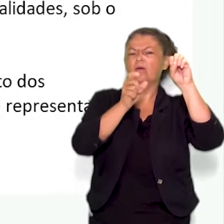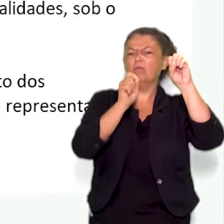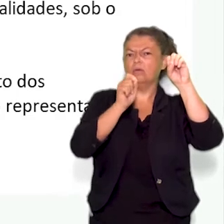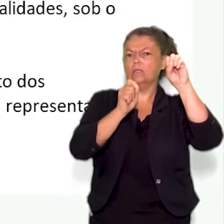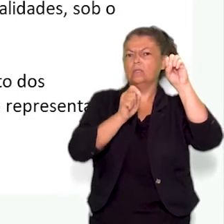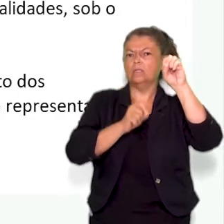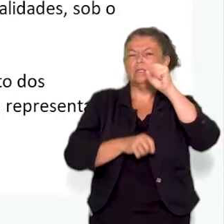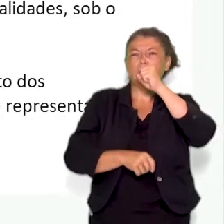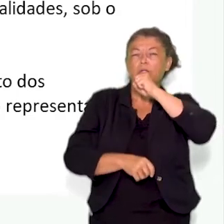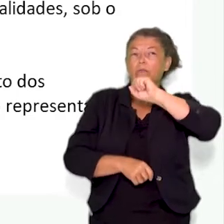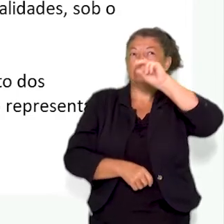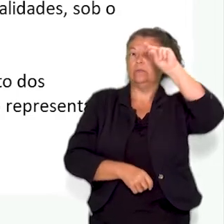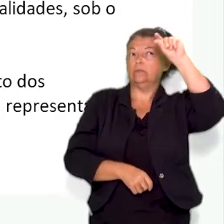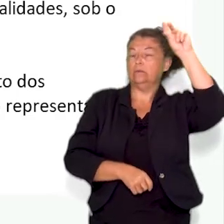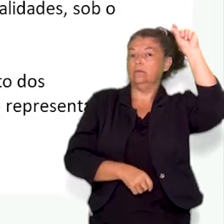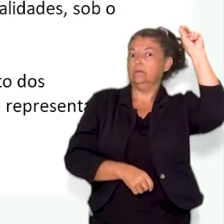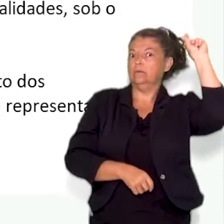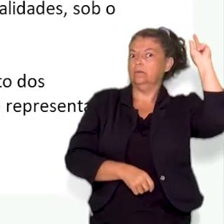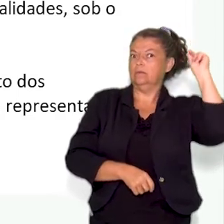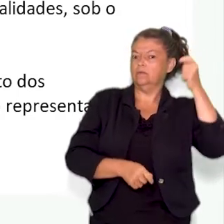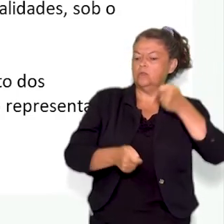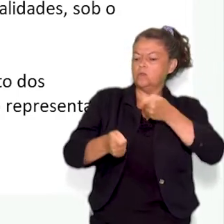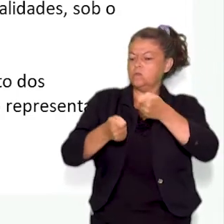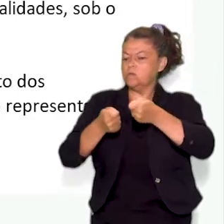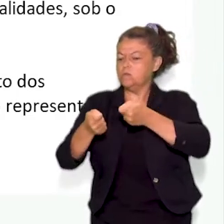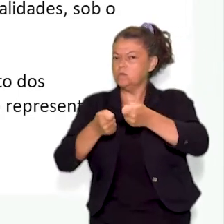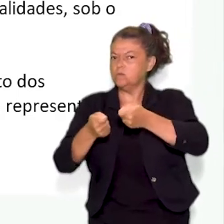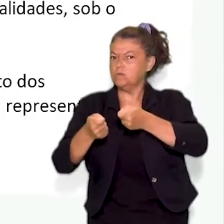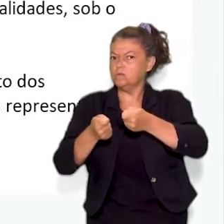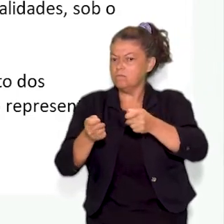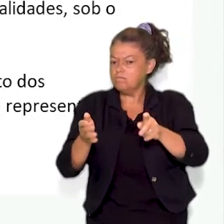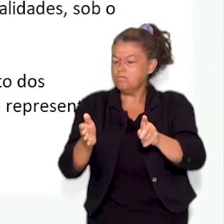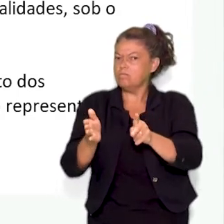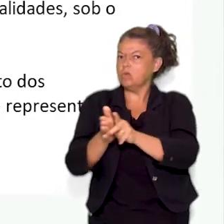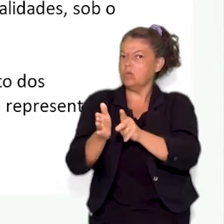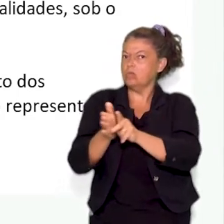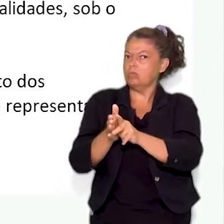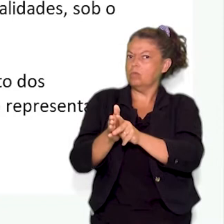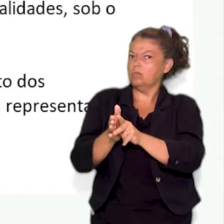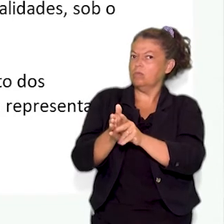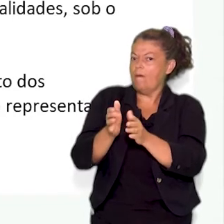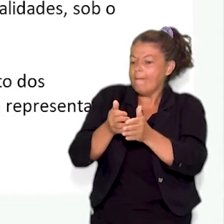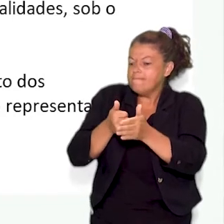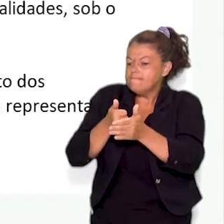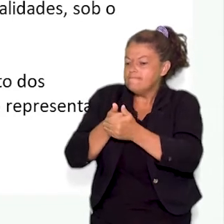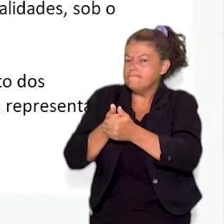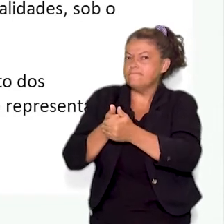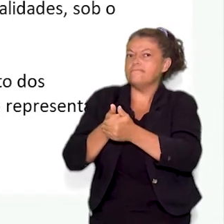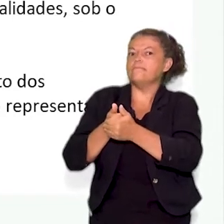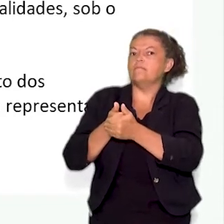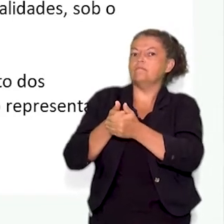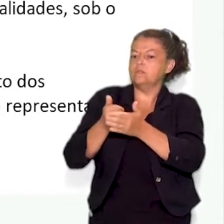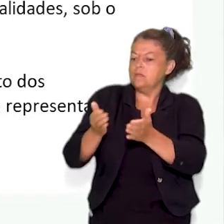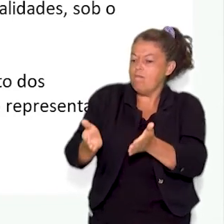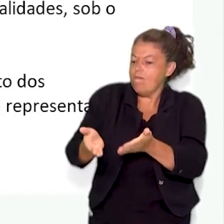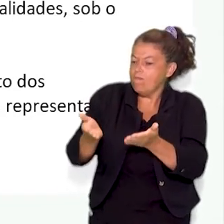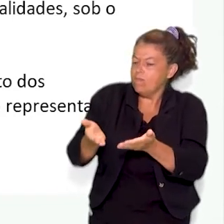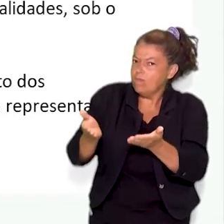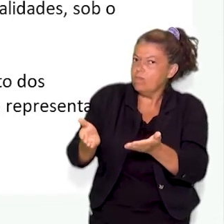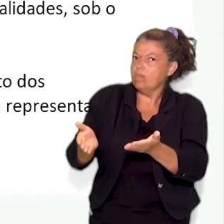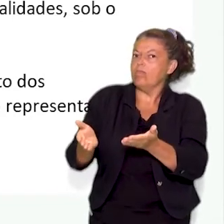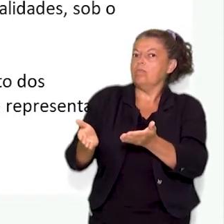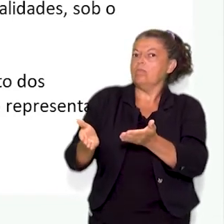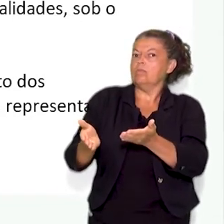é um antigo sistema de controle político, arbitrário, abusivo e